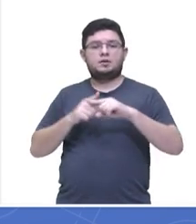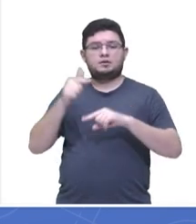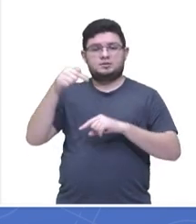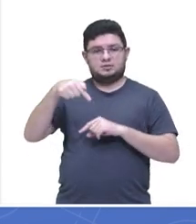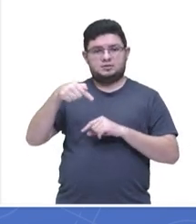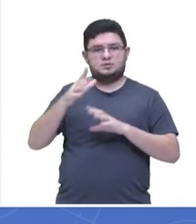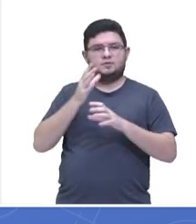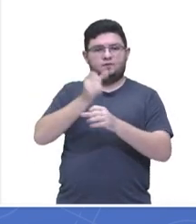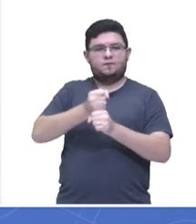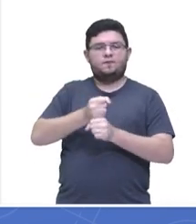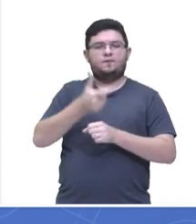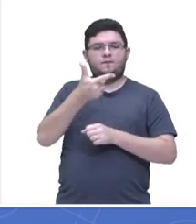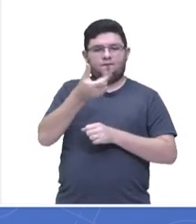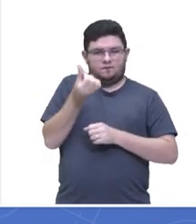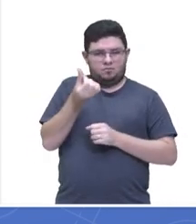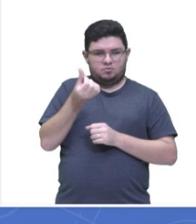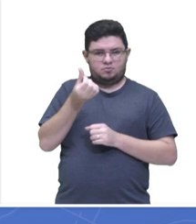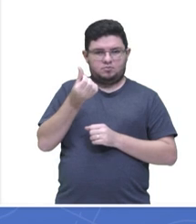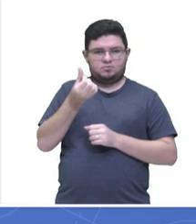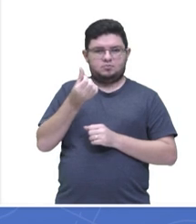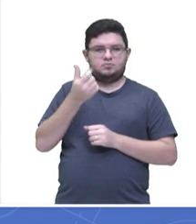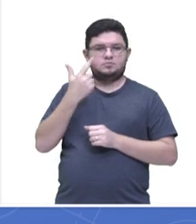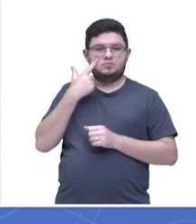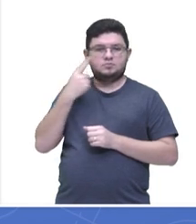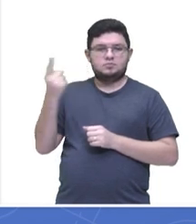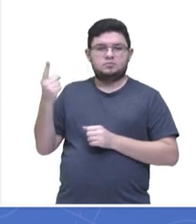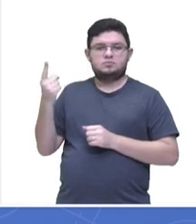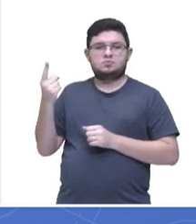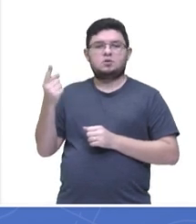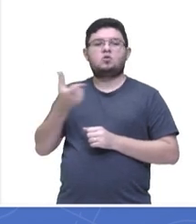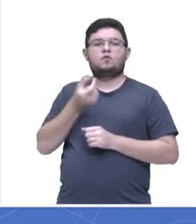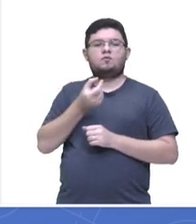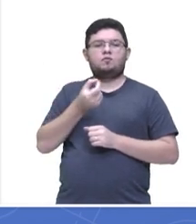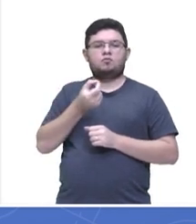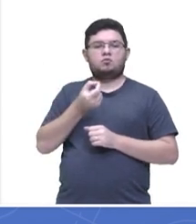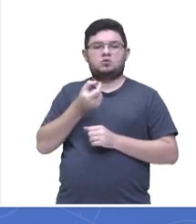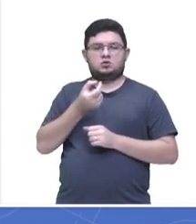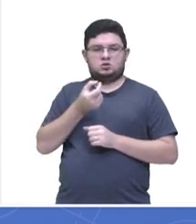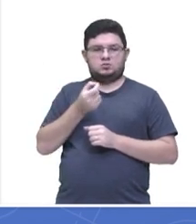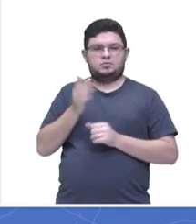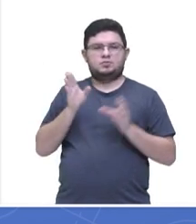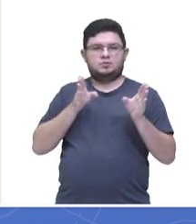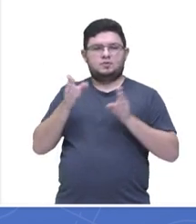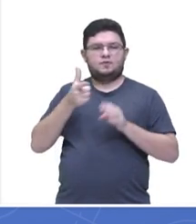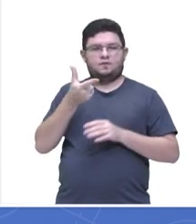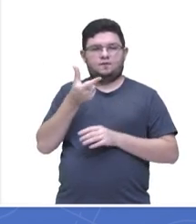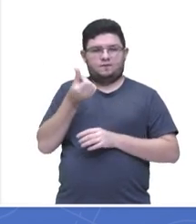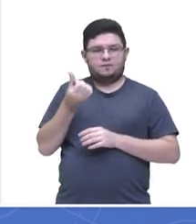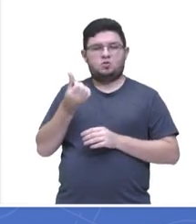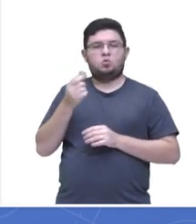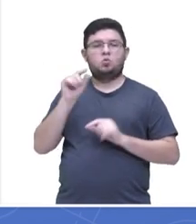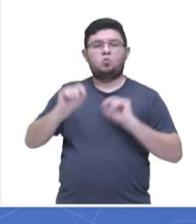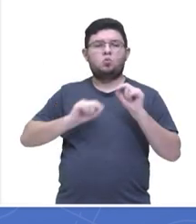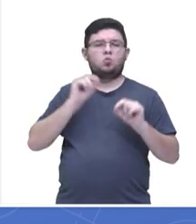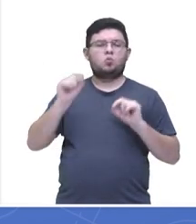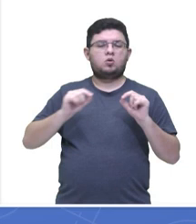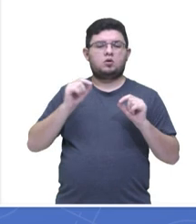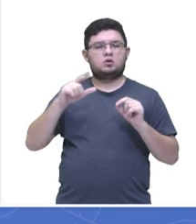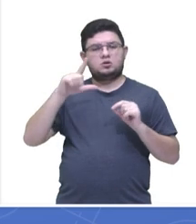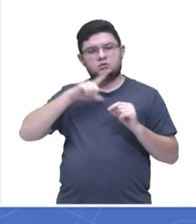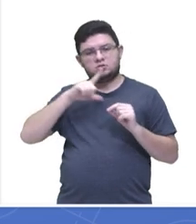26, então, do 20º até a 26ª nota, nós temos aí